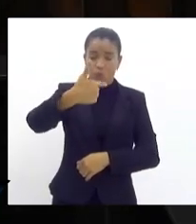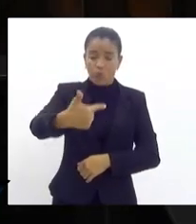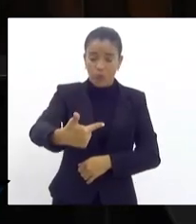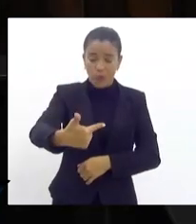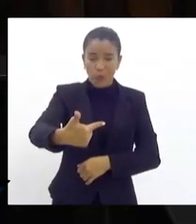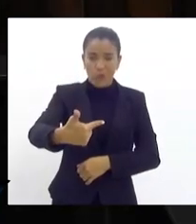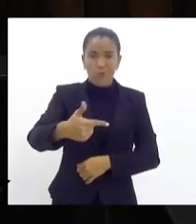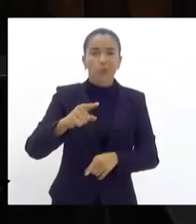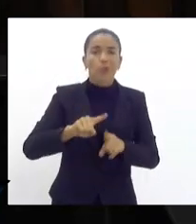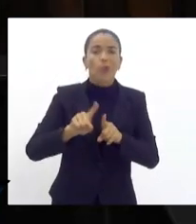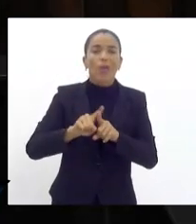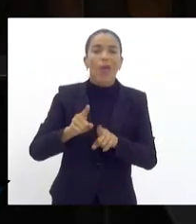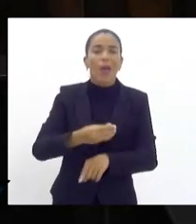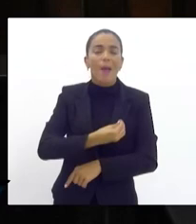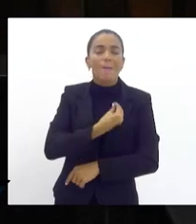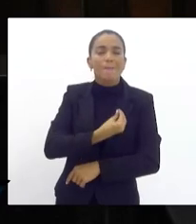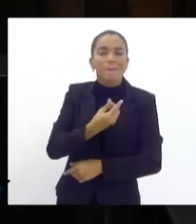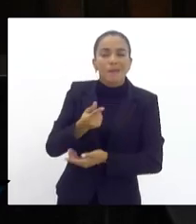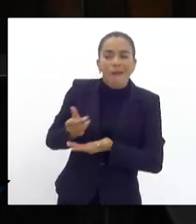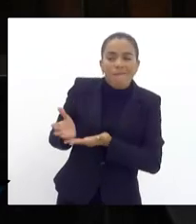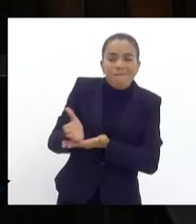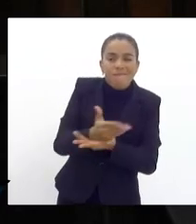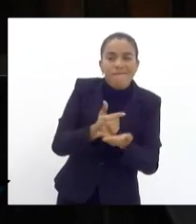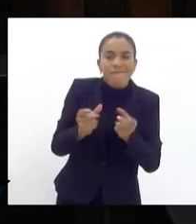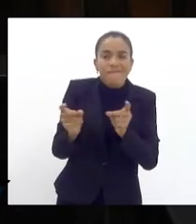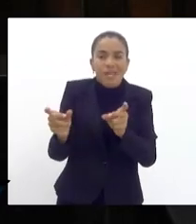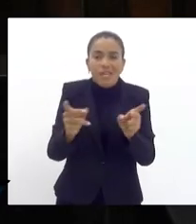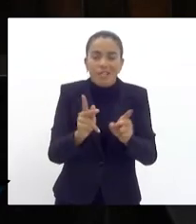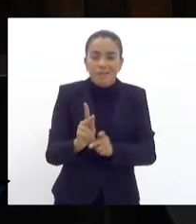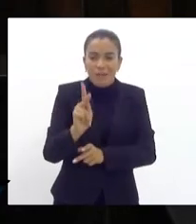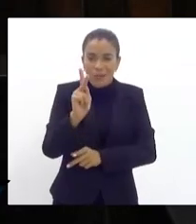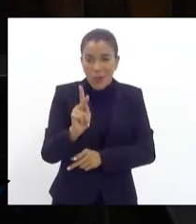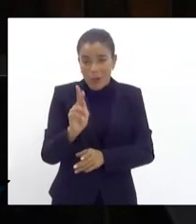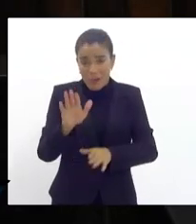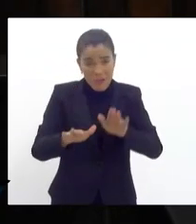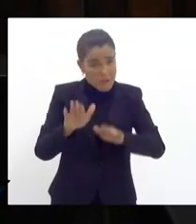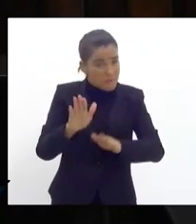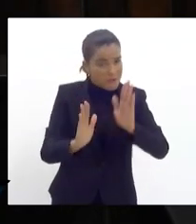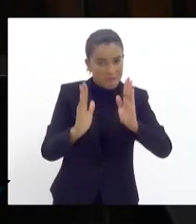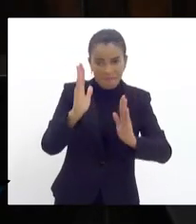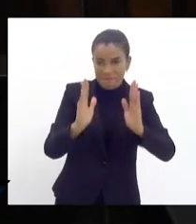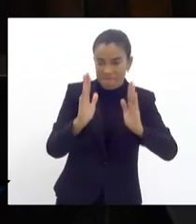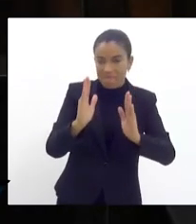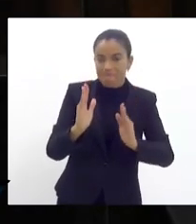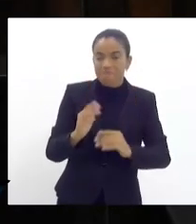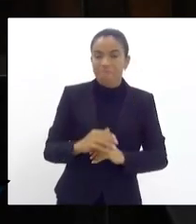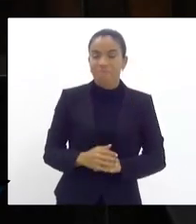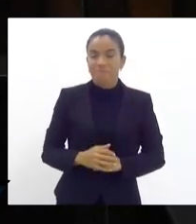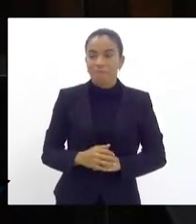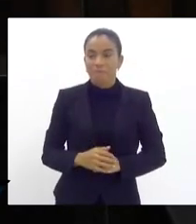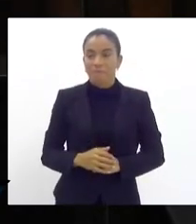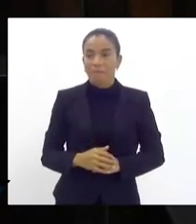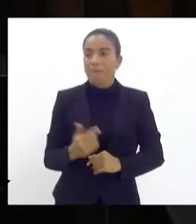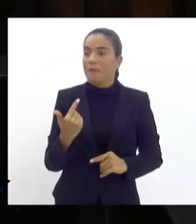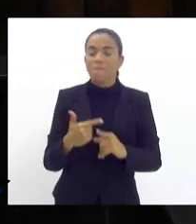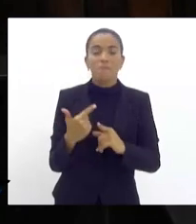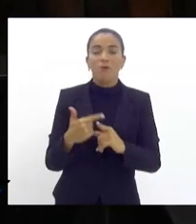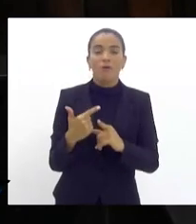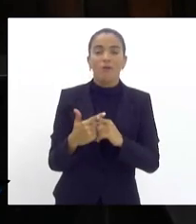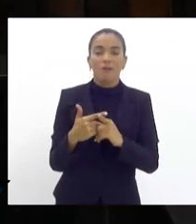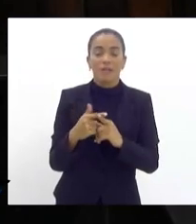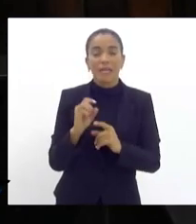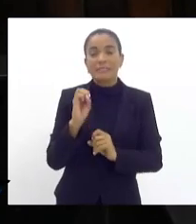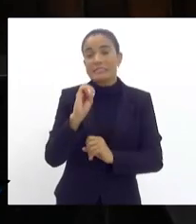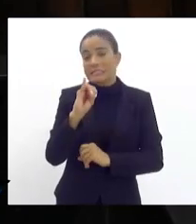ROE de participação especial, depende do período. Por quê? Qualquer que seja a